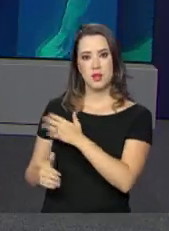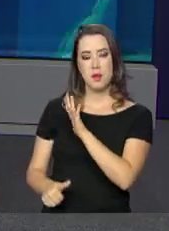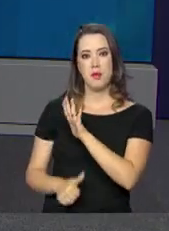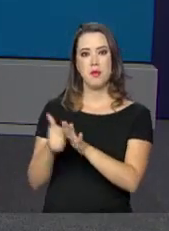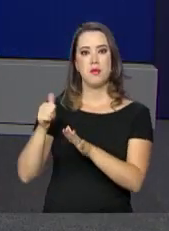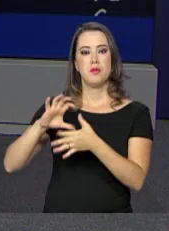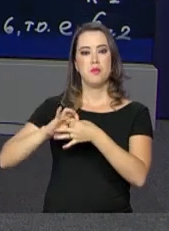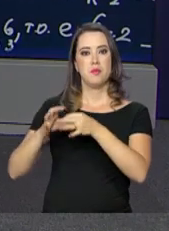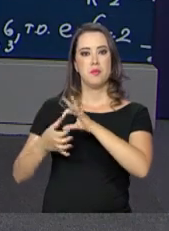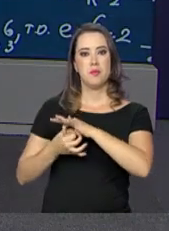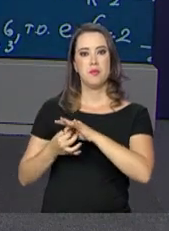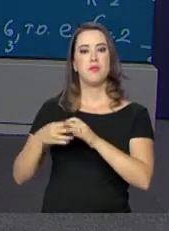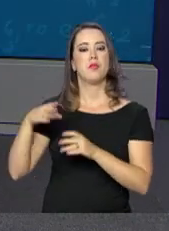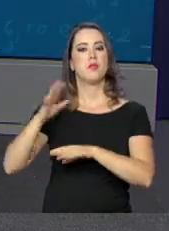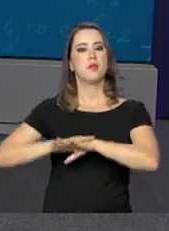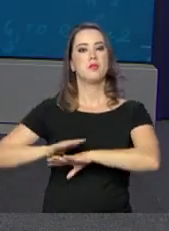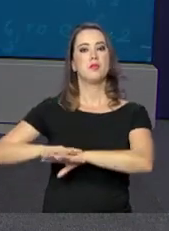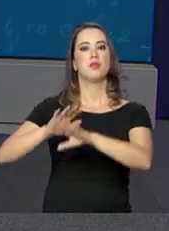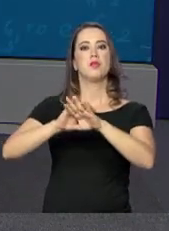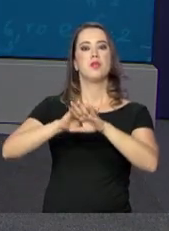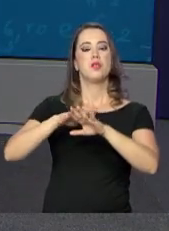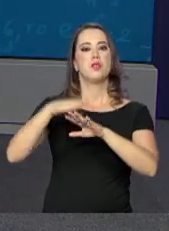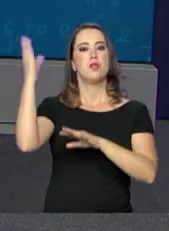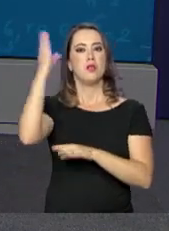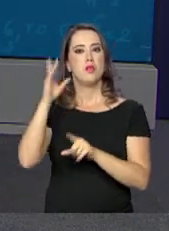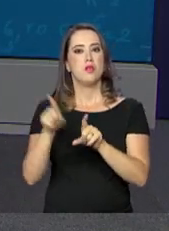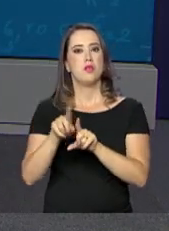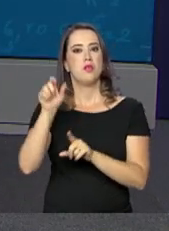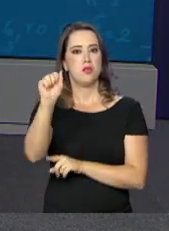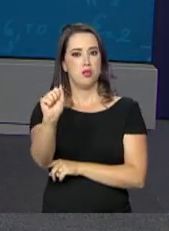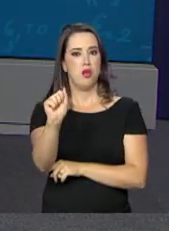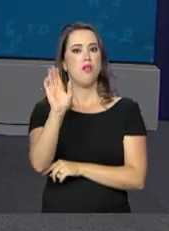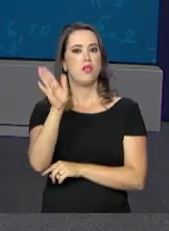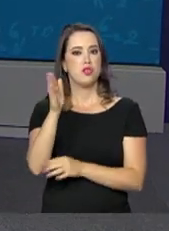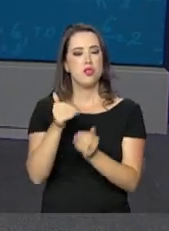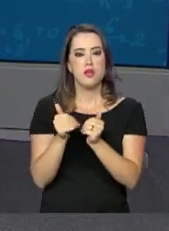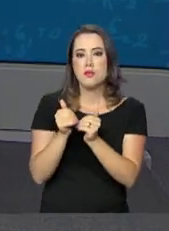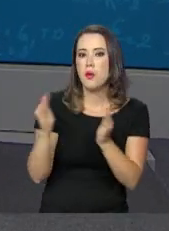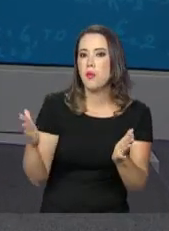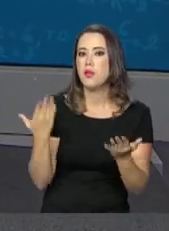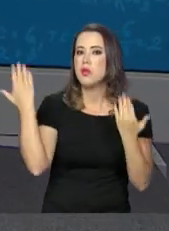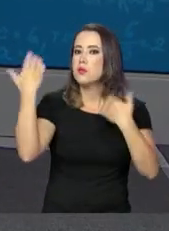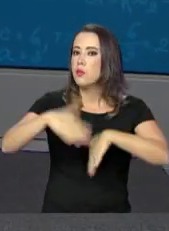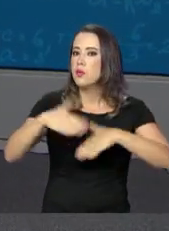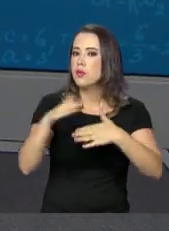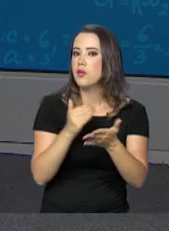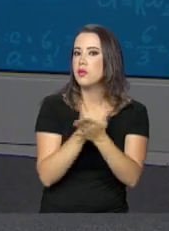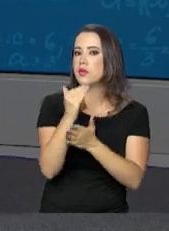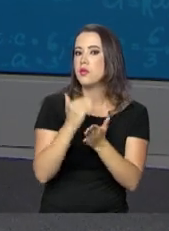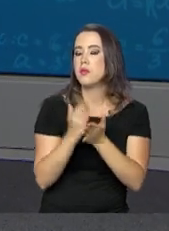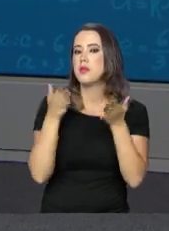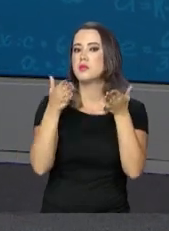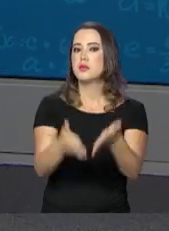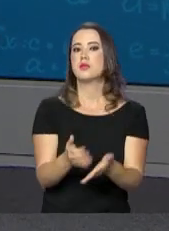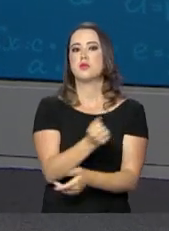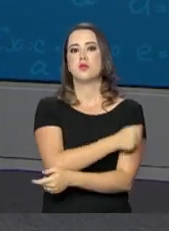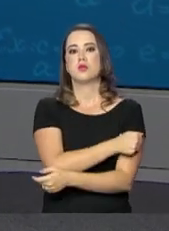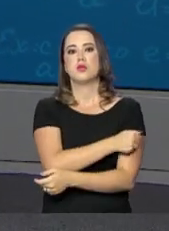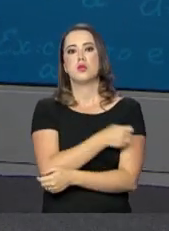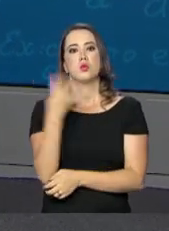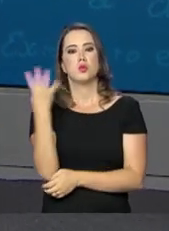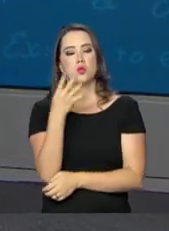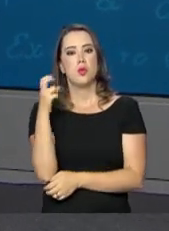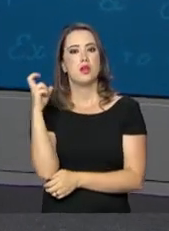Olimpíada Brasileira de Matemática das escolas públicas nível A já estão abertas. As provas terão a participação de alunos do